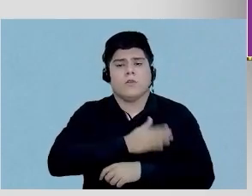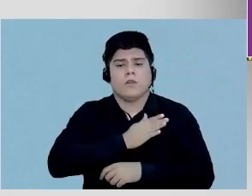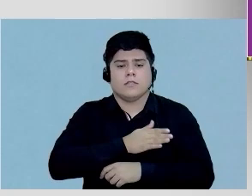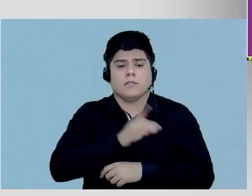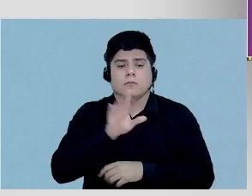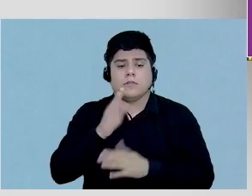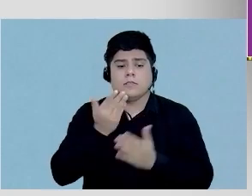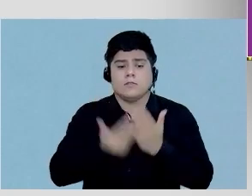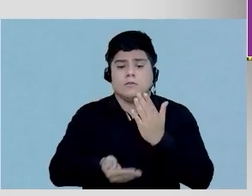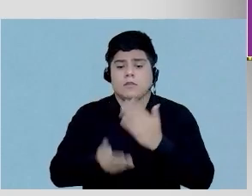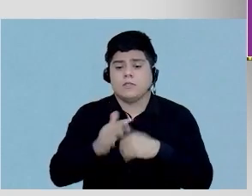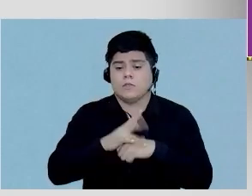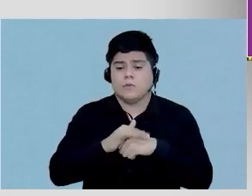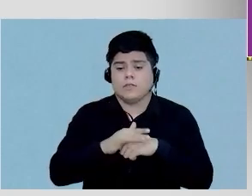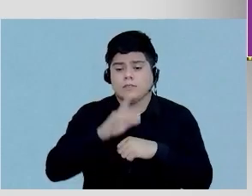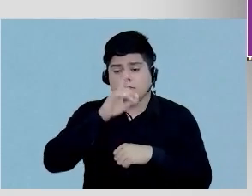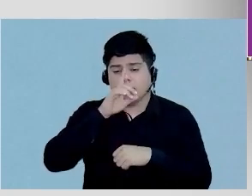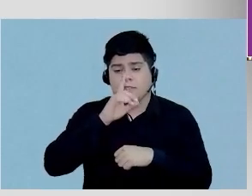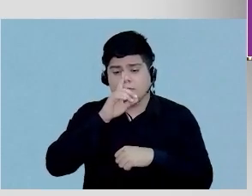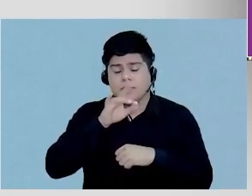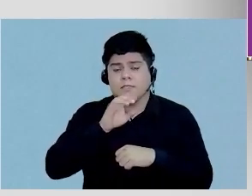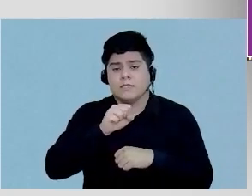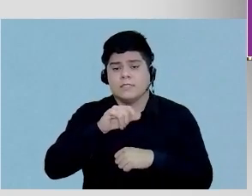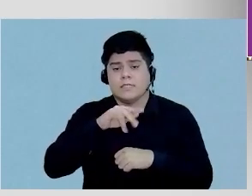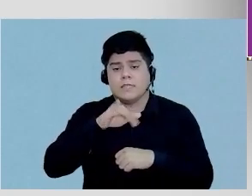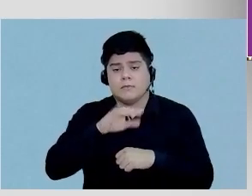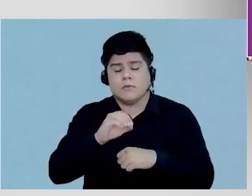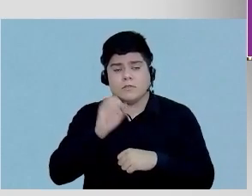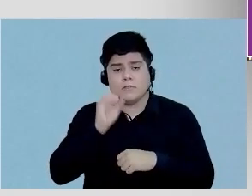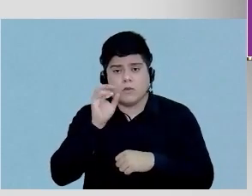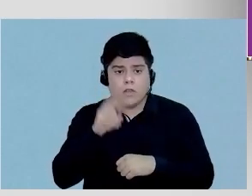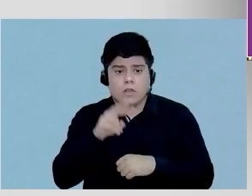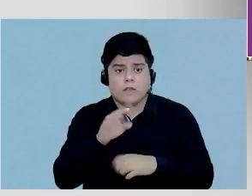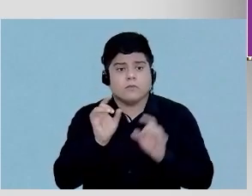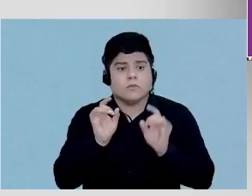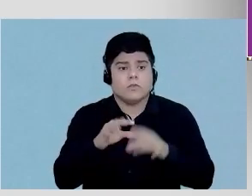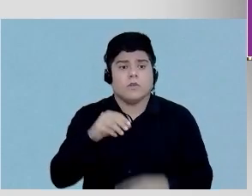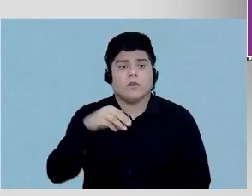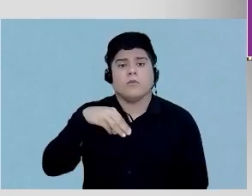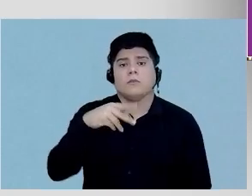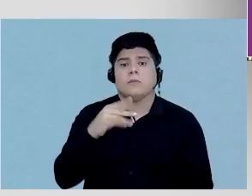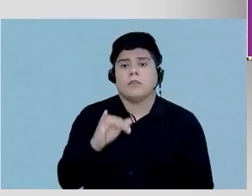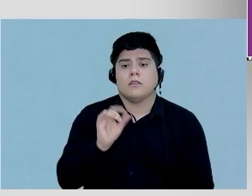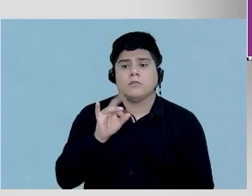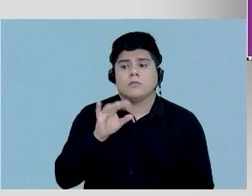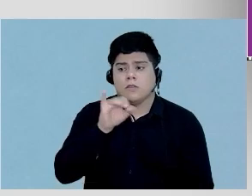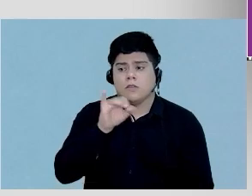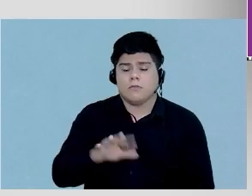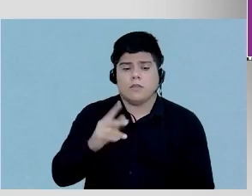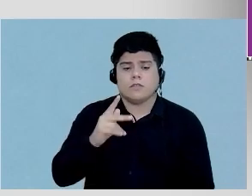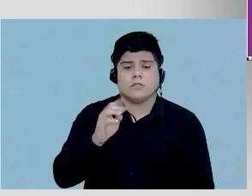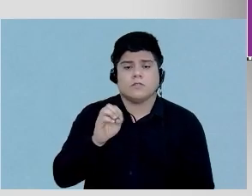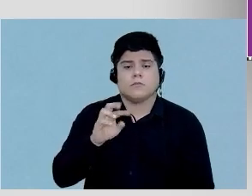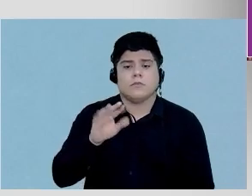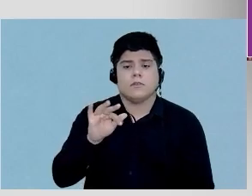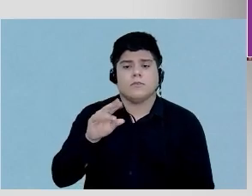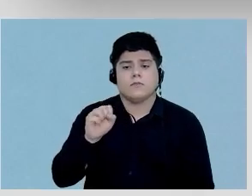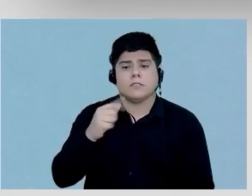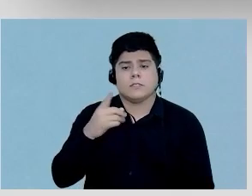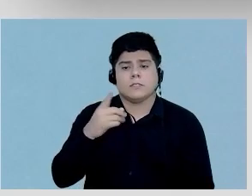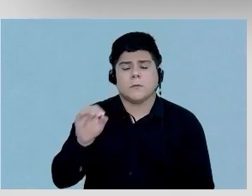doença e perdemos o risco isquêmico se olharmos só o MPI, só a imagem de perfusão miocárdica.